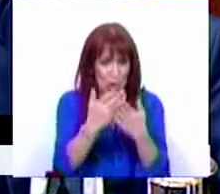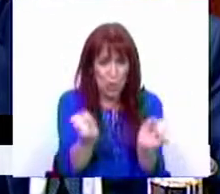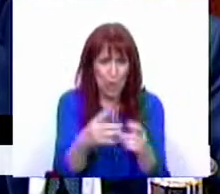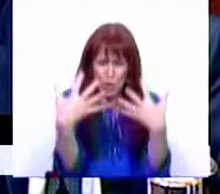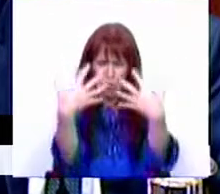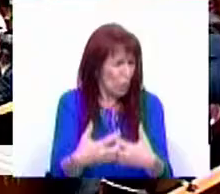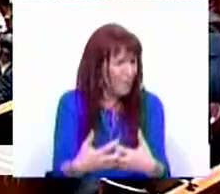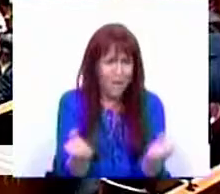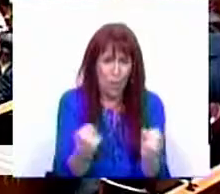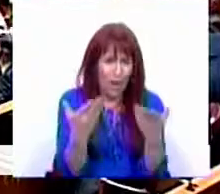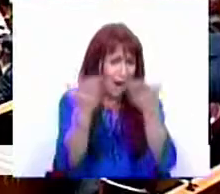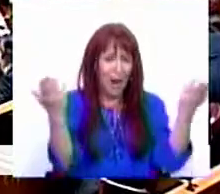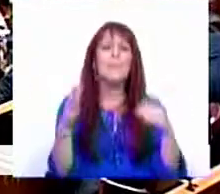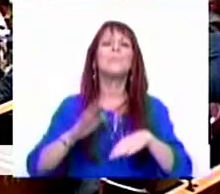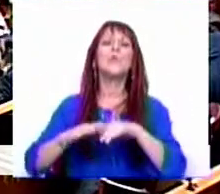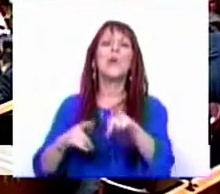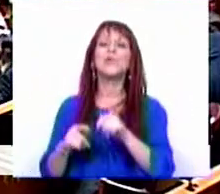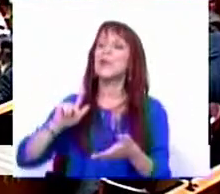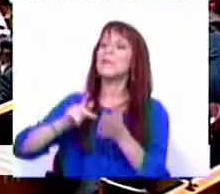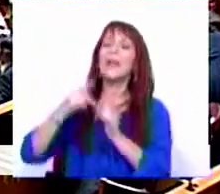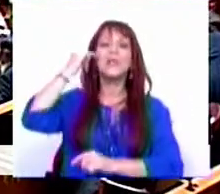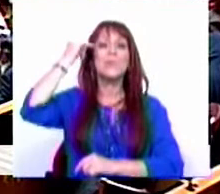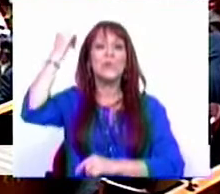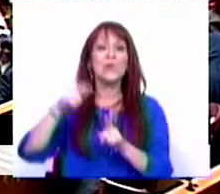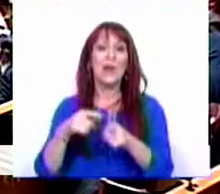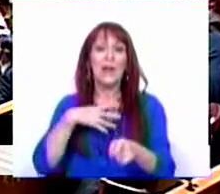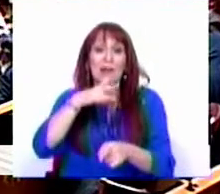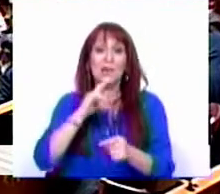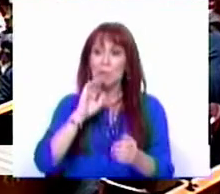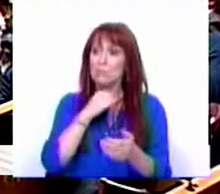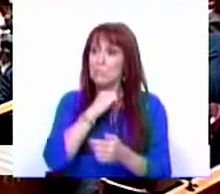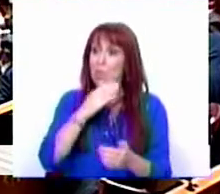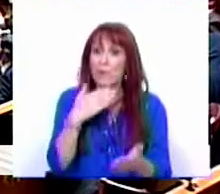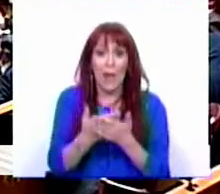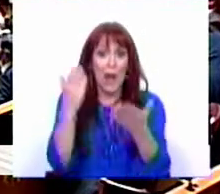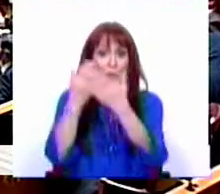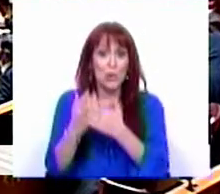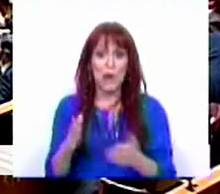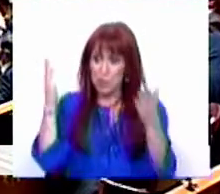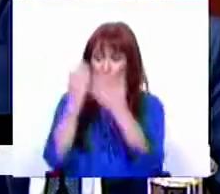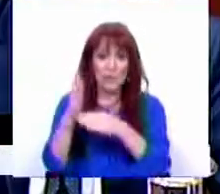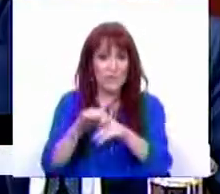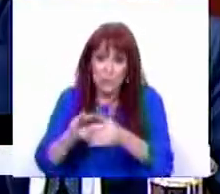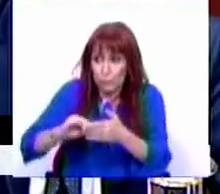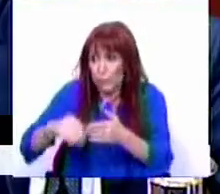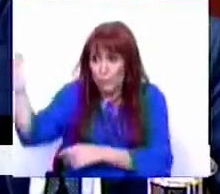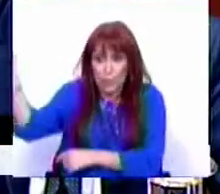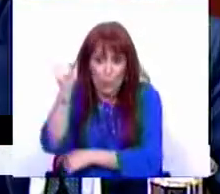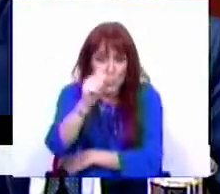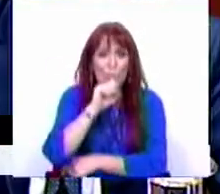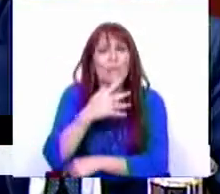nenhuma dúvida relativamente a isso. Relativamente aos técnicos especializados, quer dizer que foi dada autorização às escolas e as escolas fizeram a contratação,